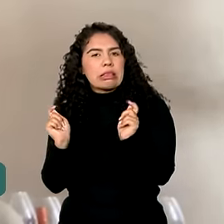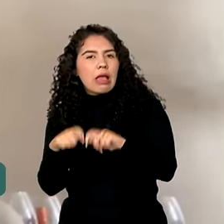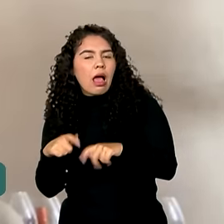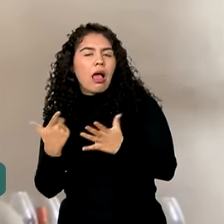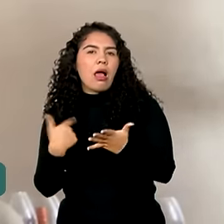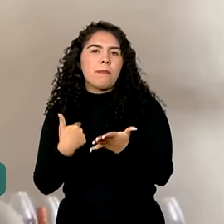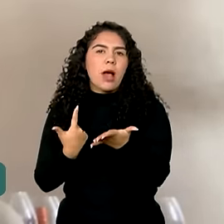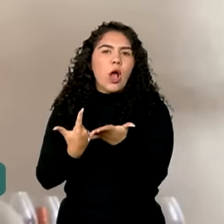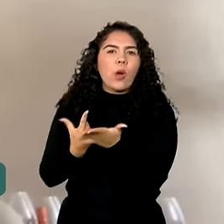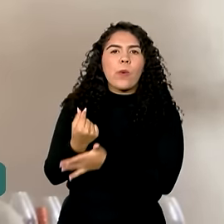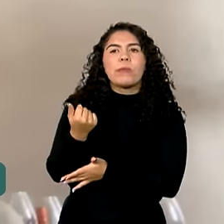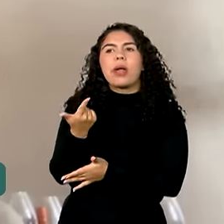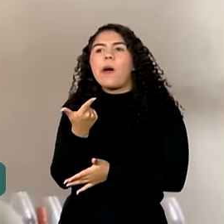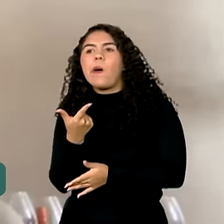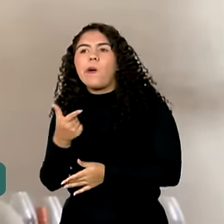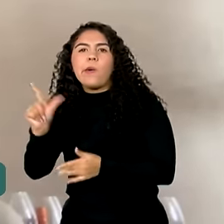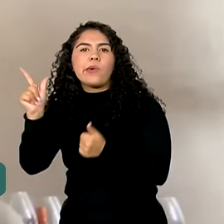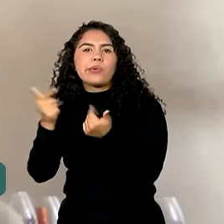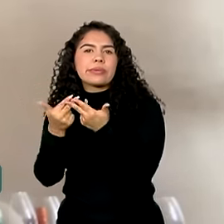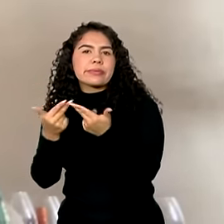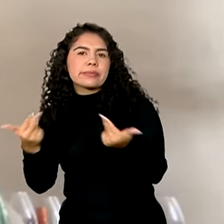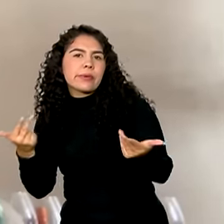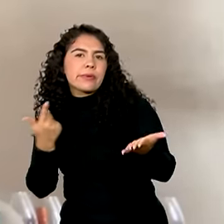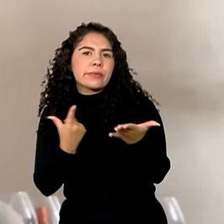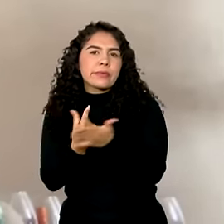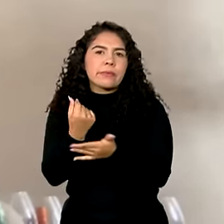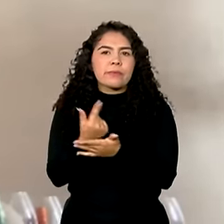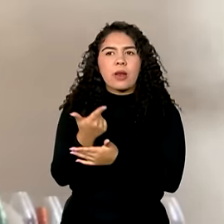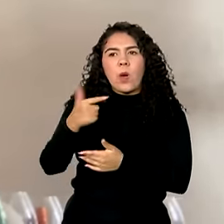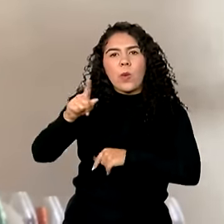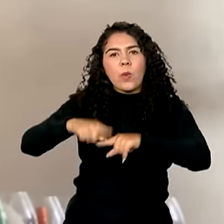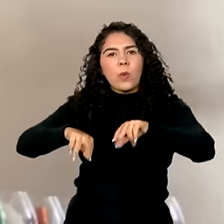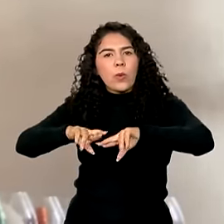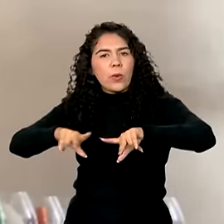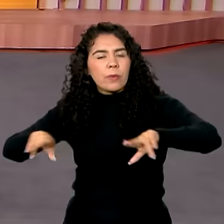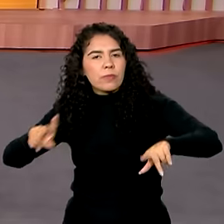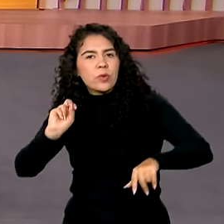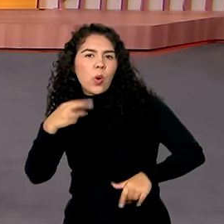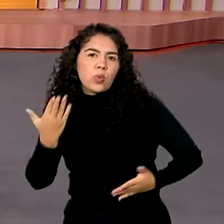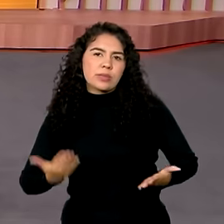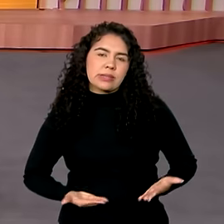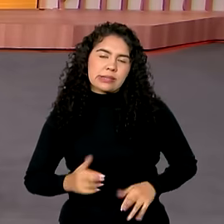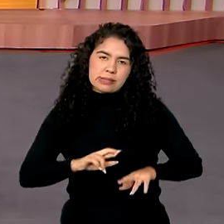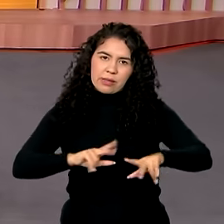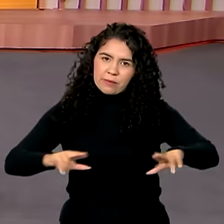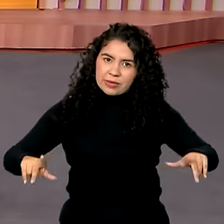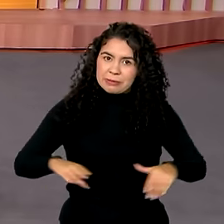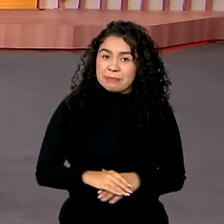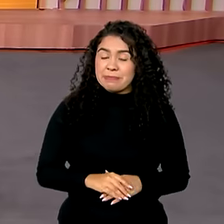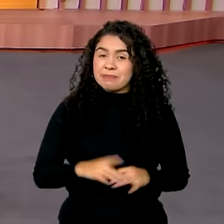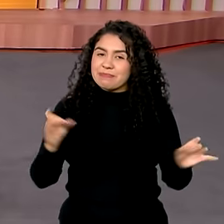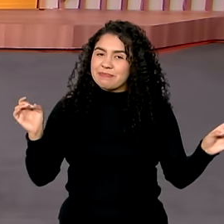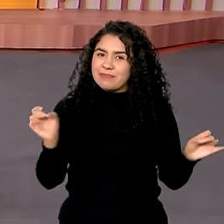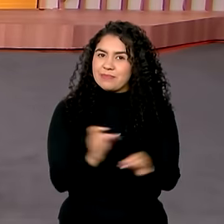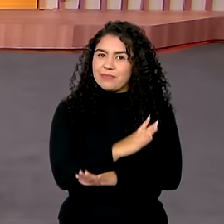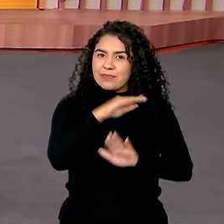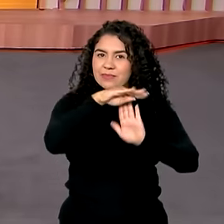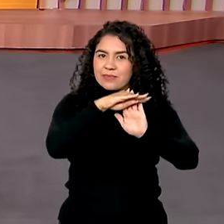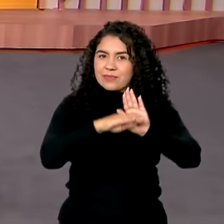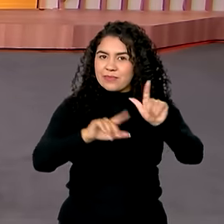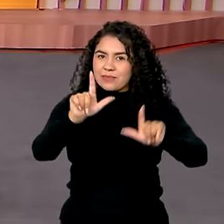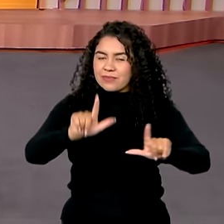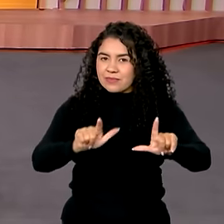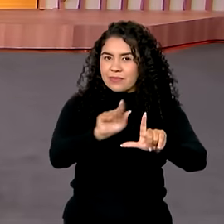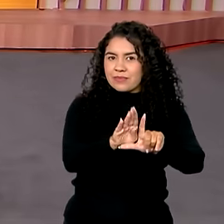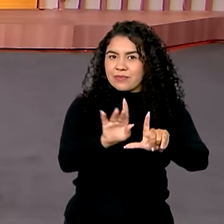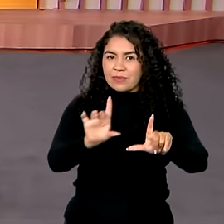usar para consumir outros produtos ou outros serviços. É isso então. O Brasil em Dia fica por